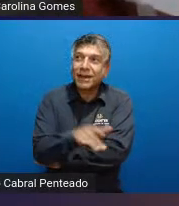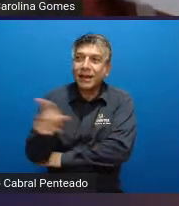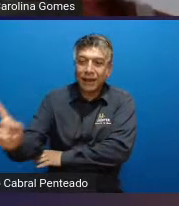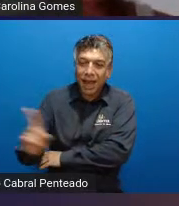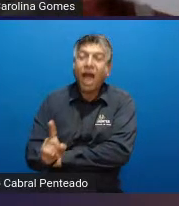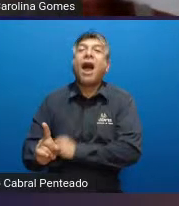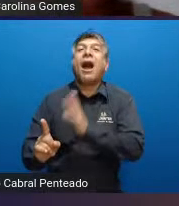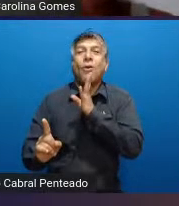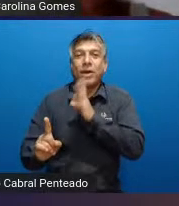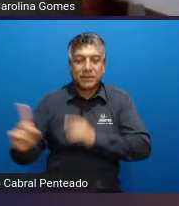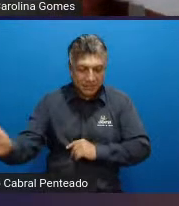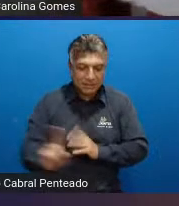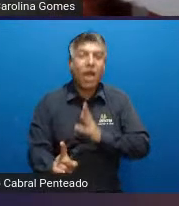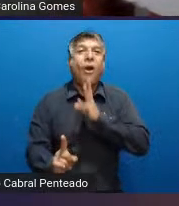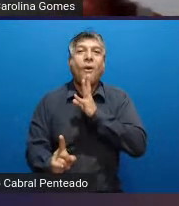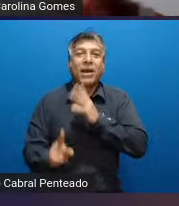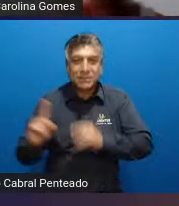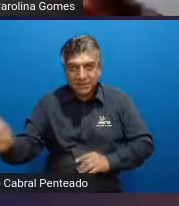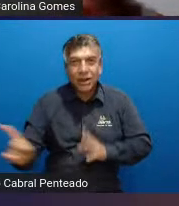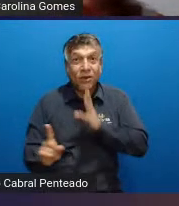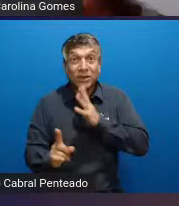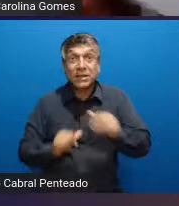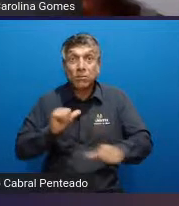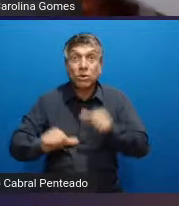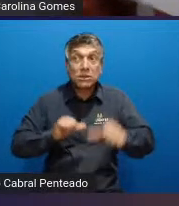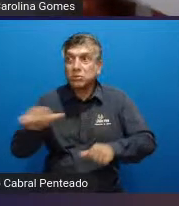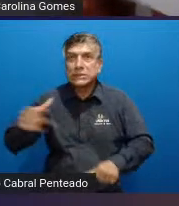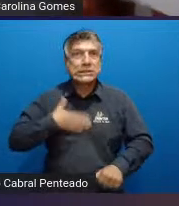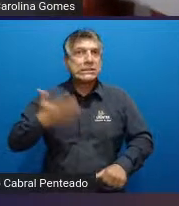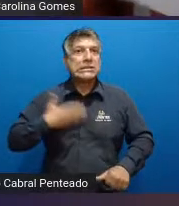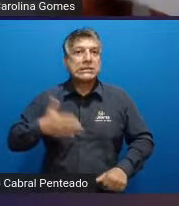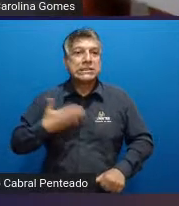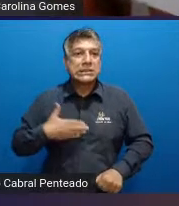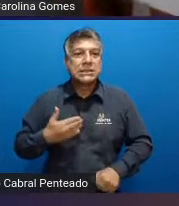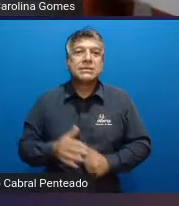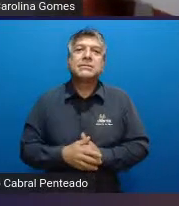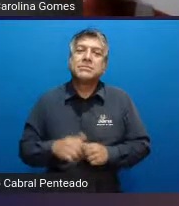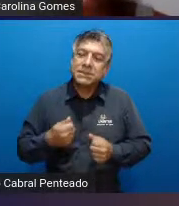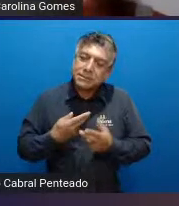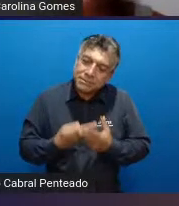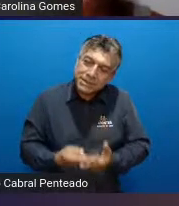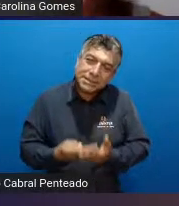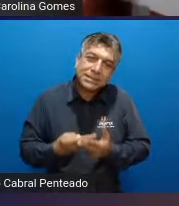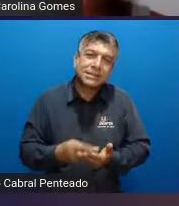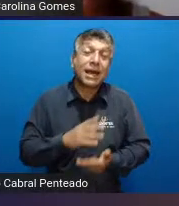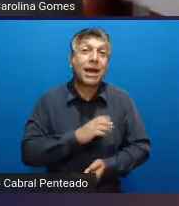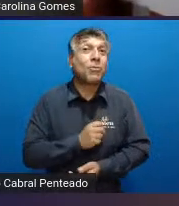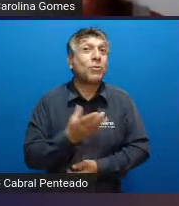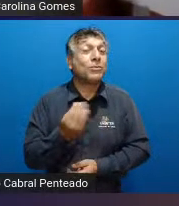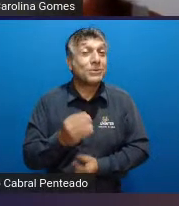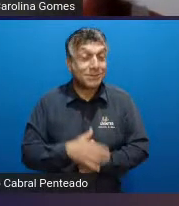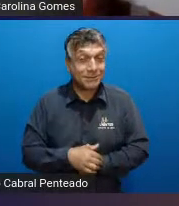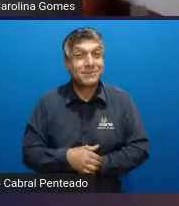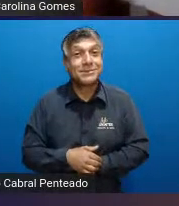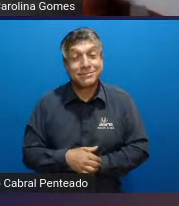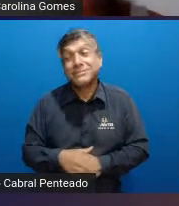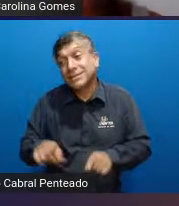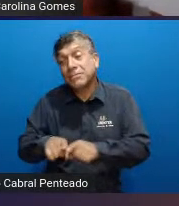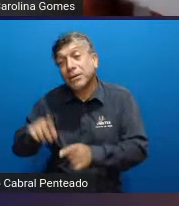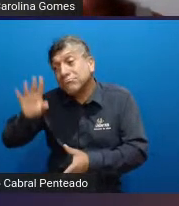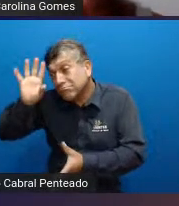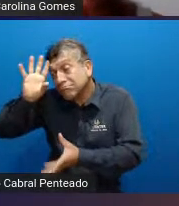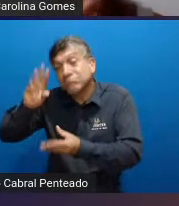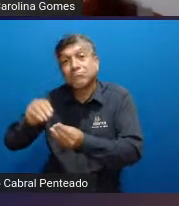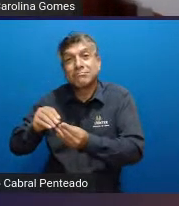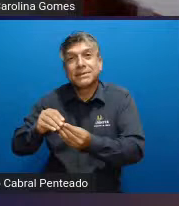aluno e sempre né a gente tolerar com muito amor e compreensão eles acho que essa essa expectativa